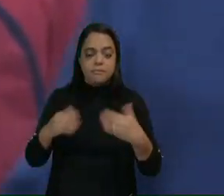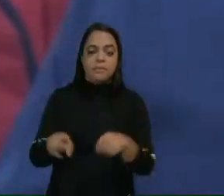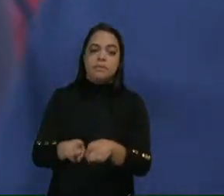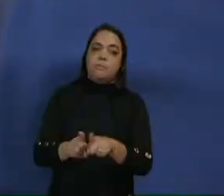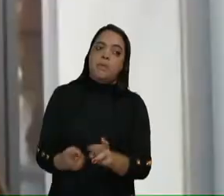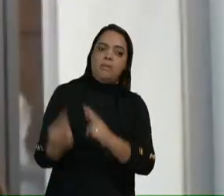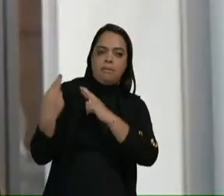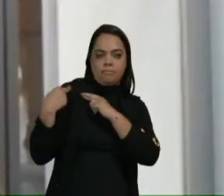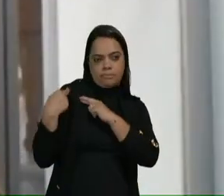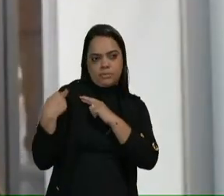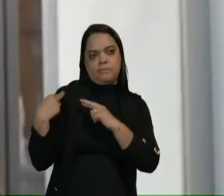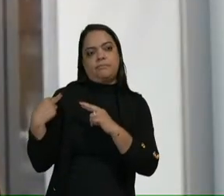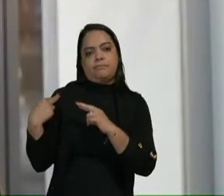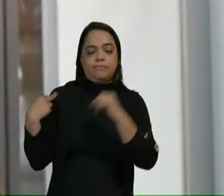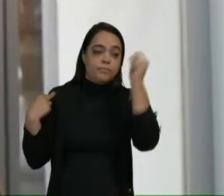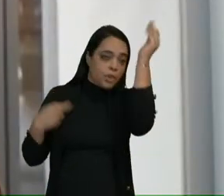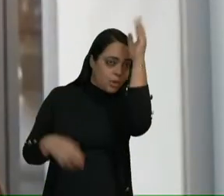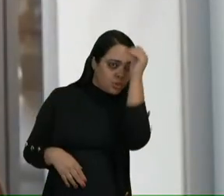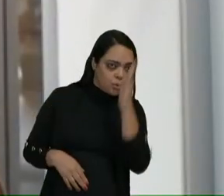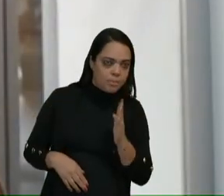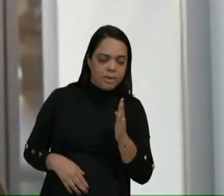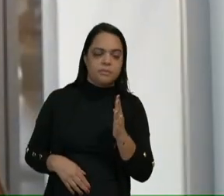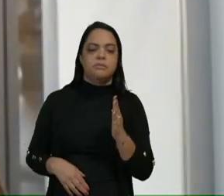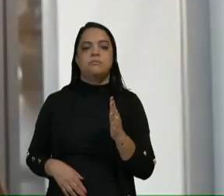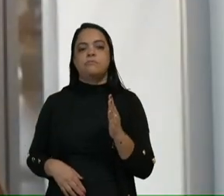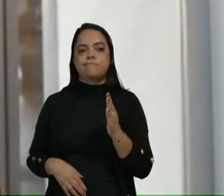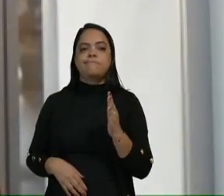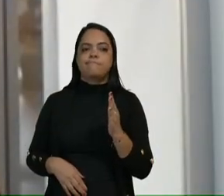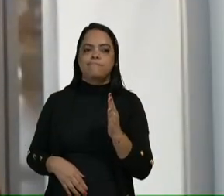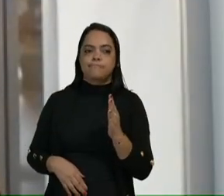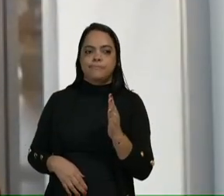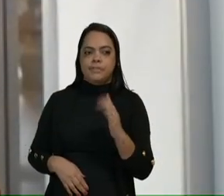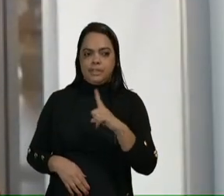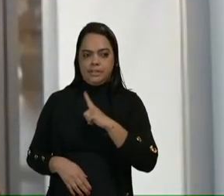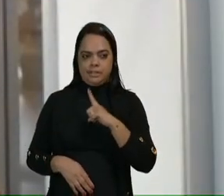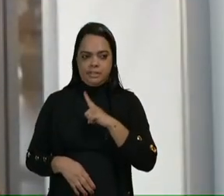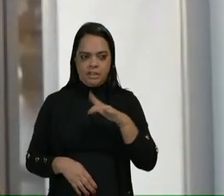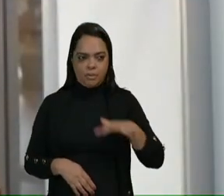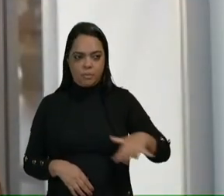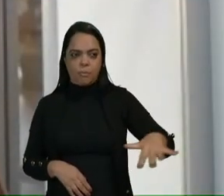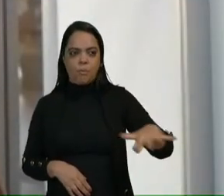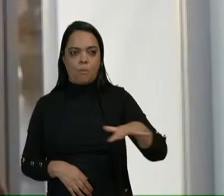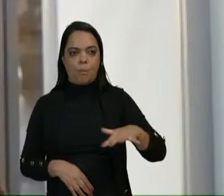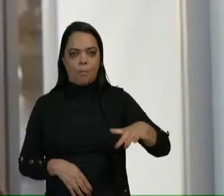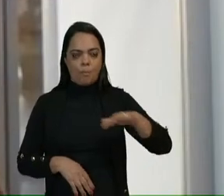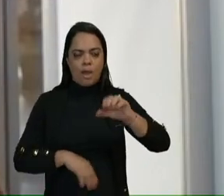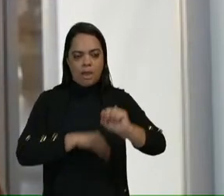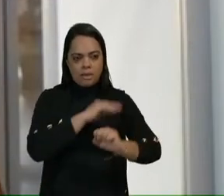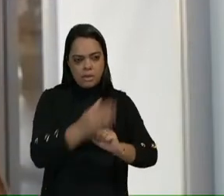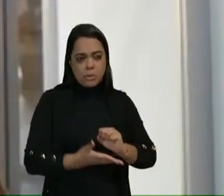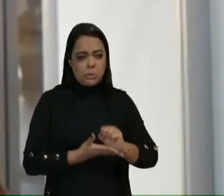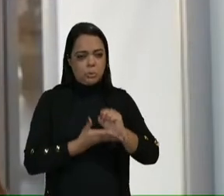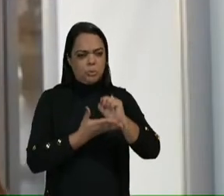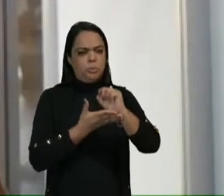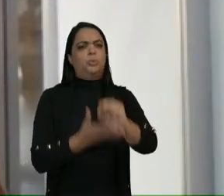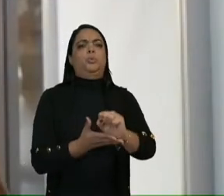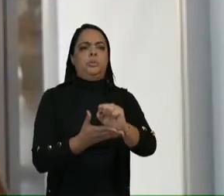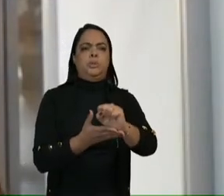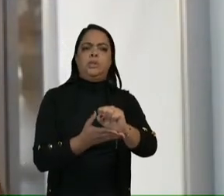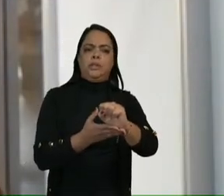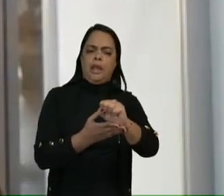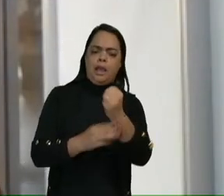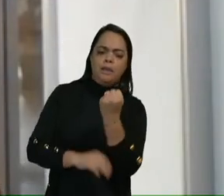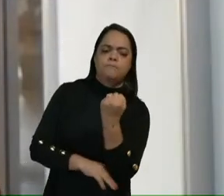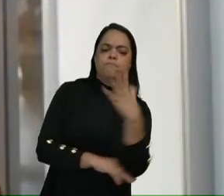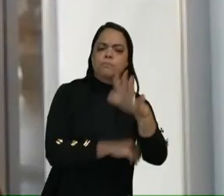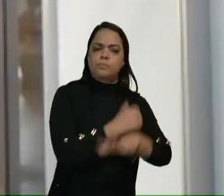responsáveis. No Brasil, você ser um setor sustentável em termos de meio ambiente,